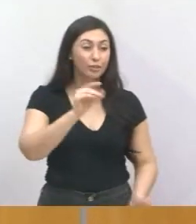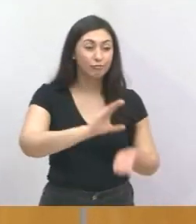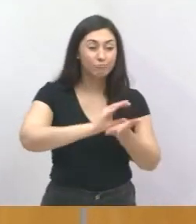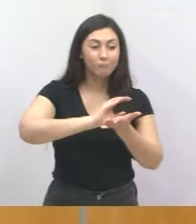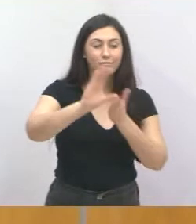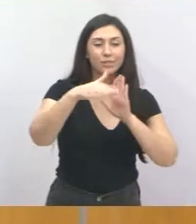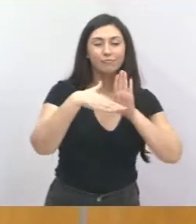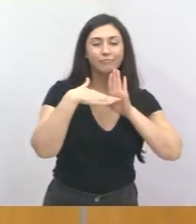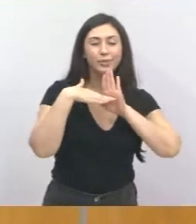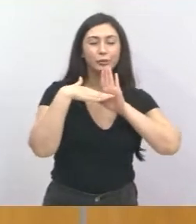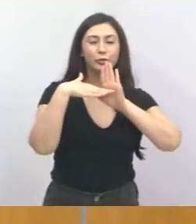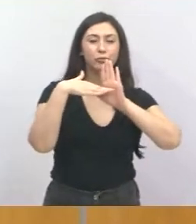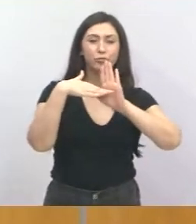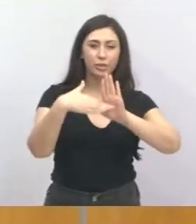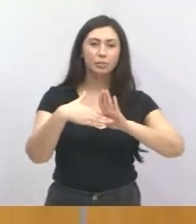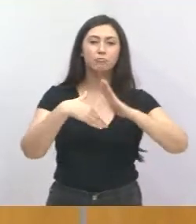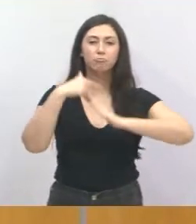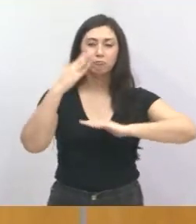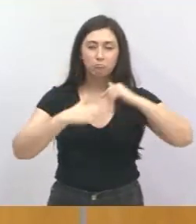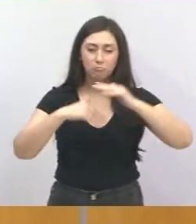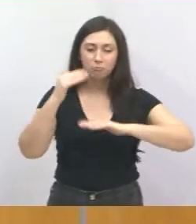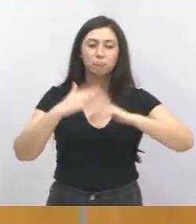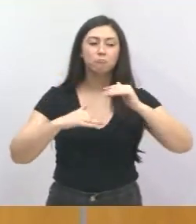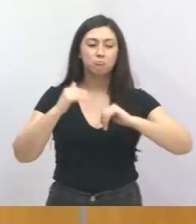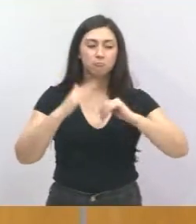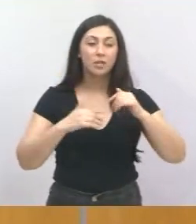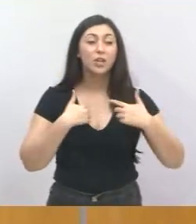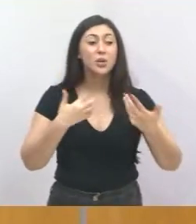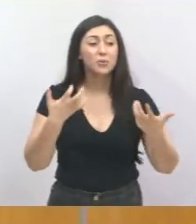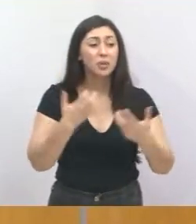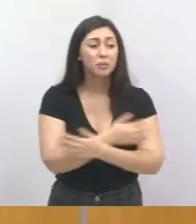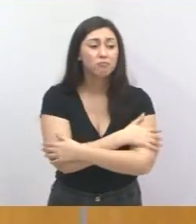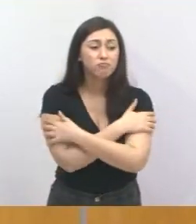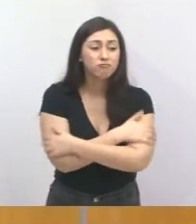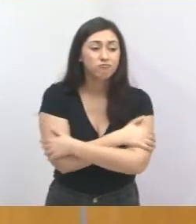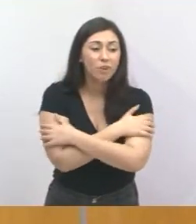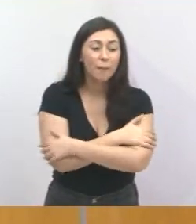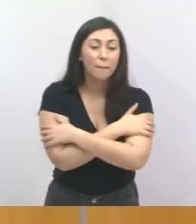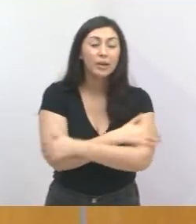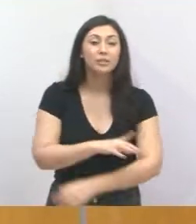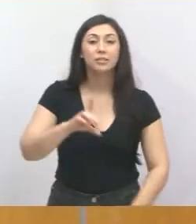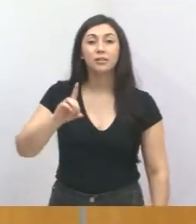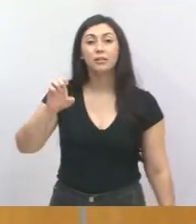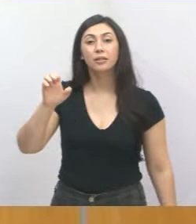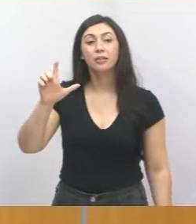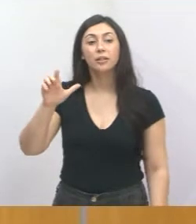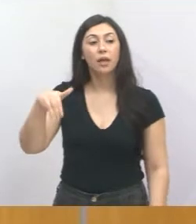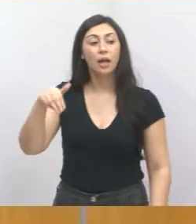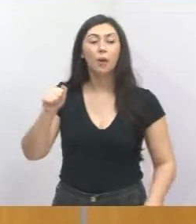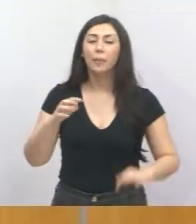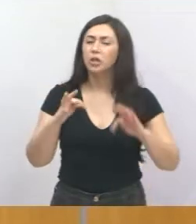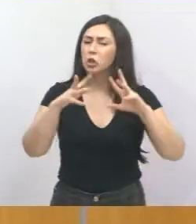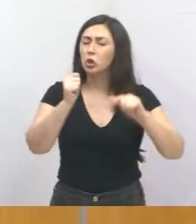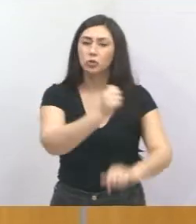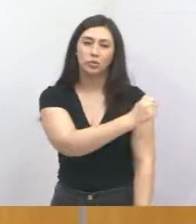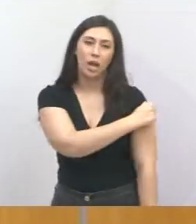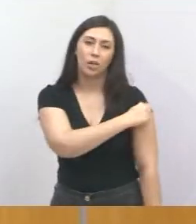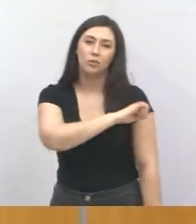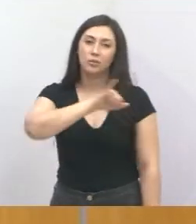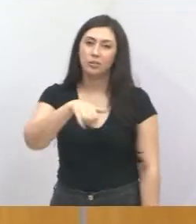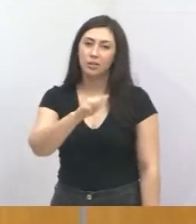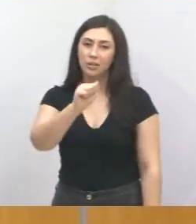ajudar na execução das atividades. Queria até mandar um abraço para a Delma e todos os alunos lá da Jan.